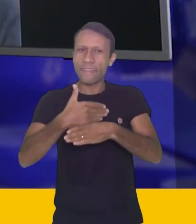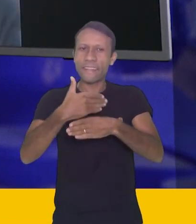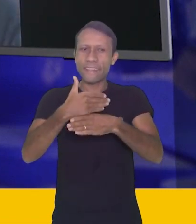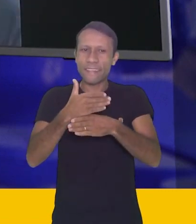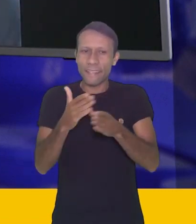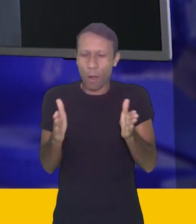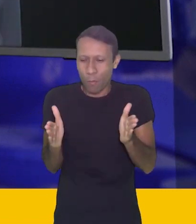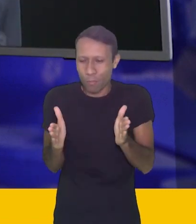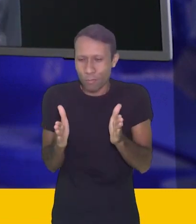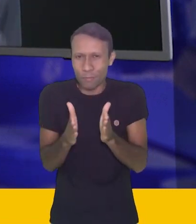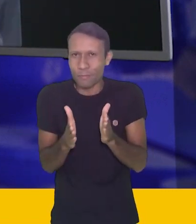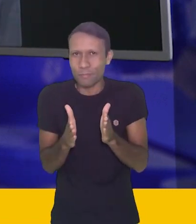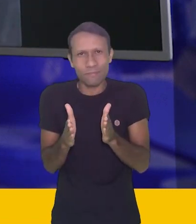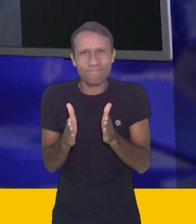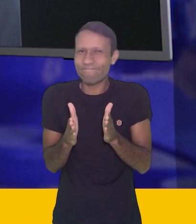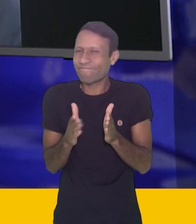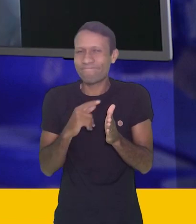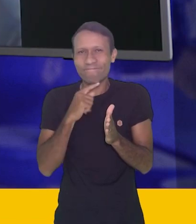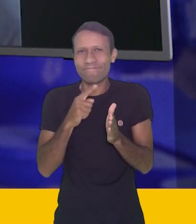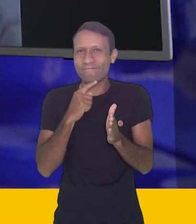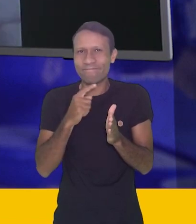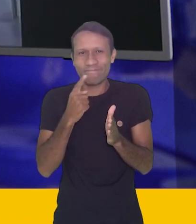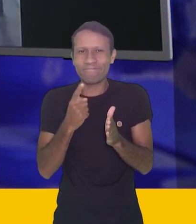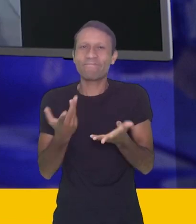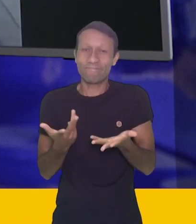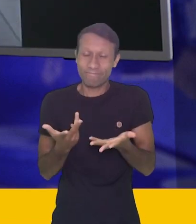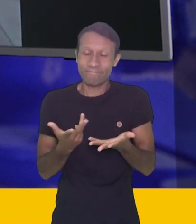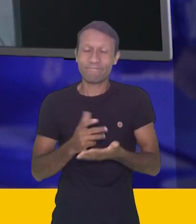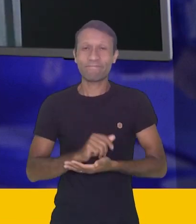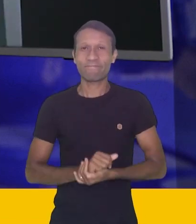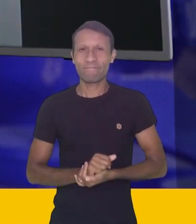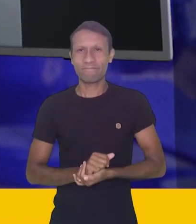local que seria um local absolutamente natural.